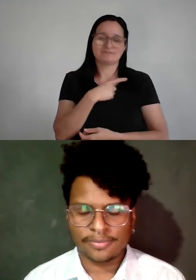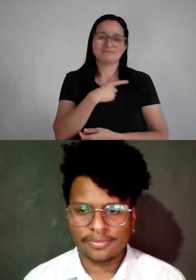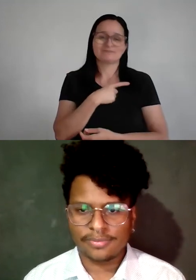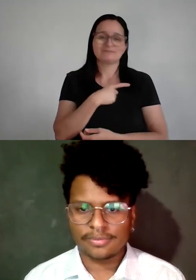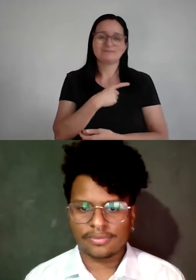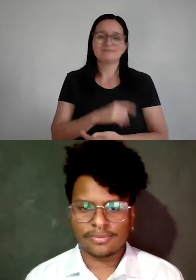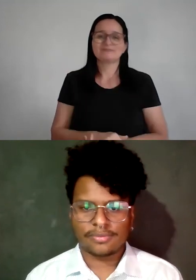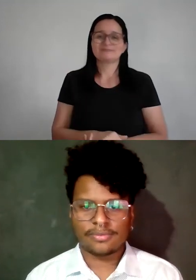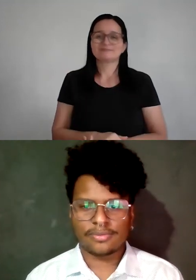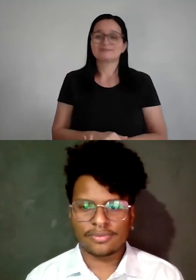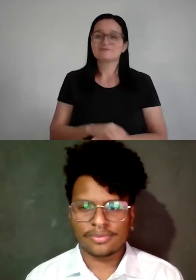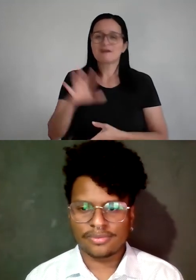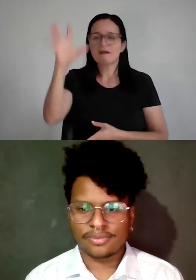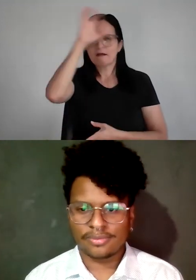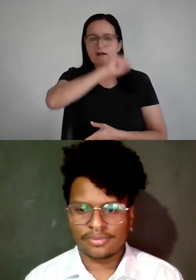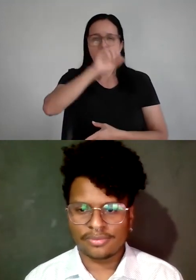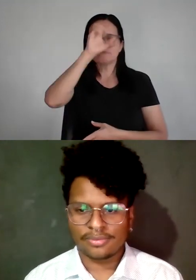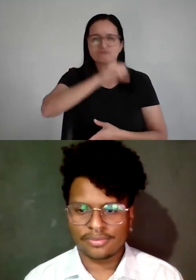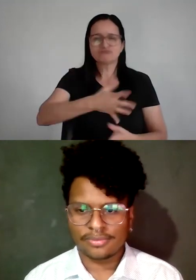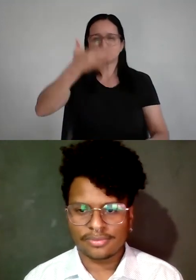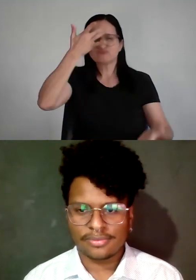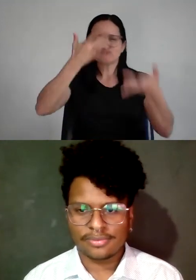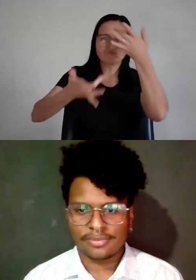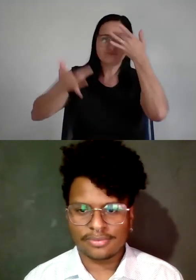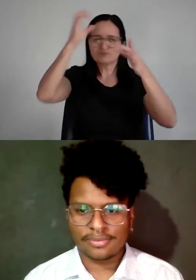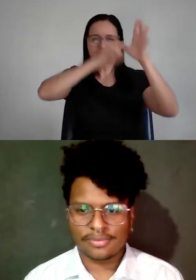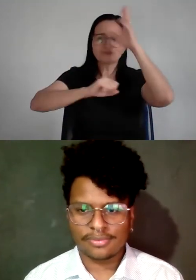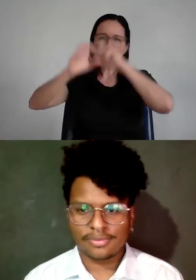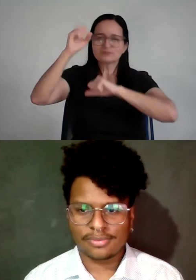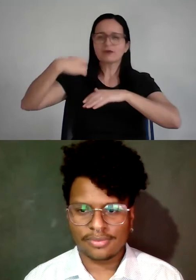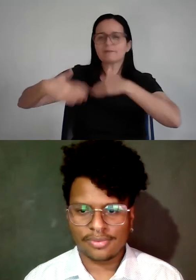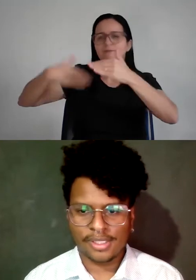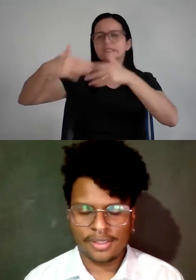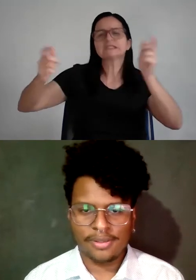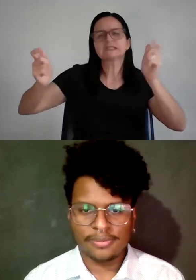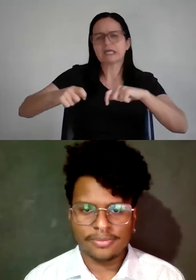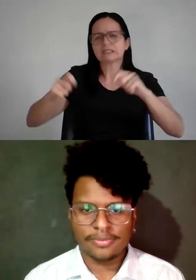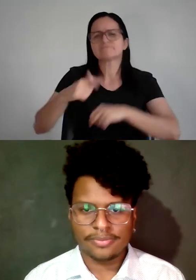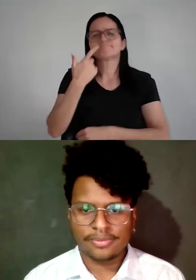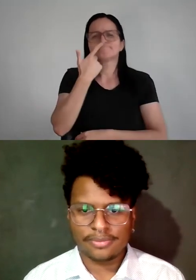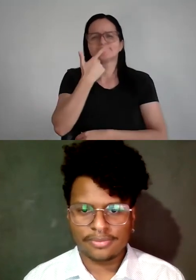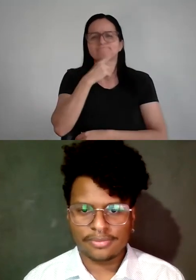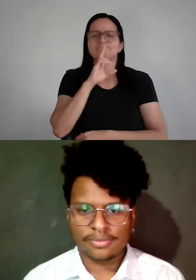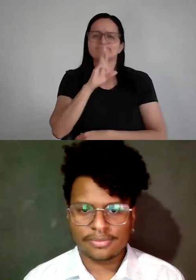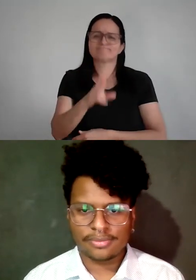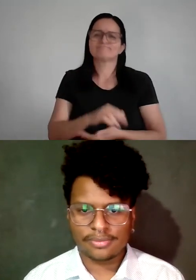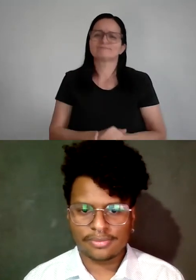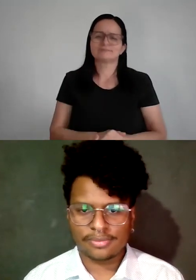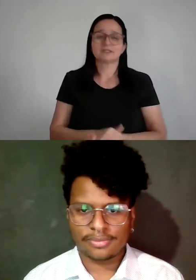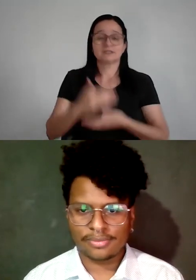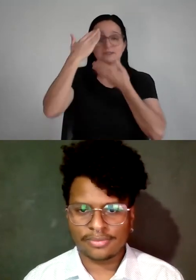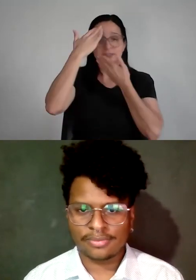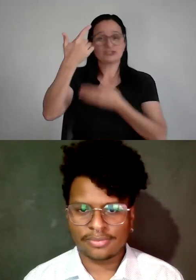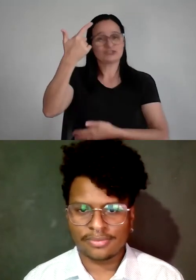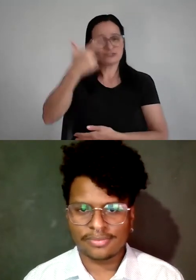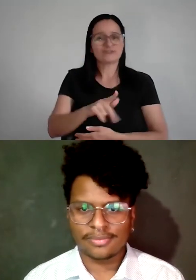pega tudo isso, coloca em prática, porque vai dar certo, vai ter resultado, queria agradecer também de novo a nossa querida